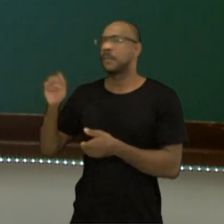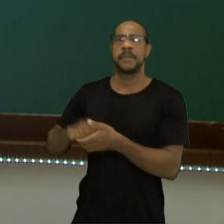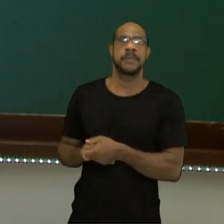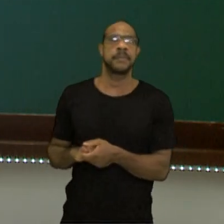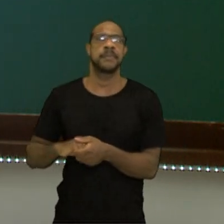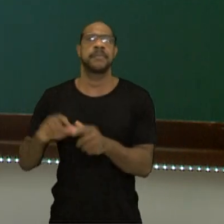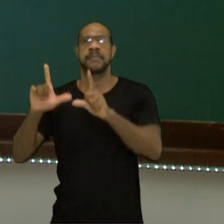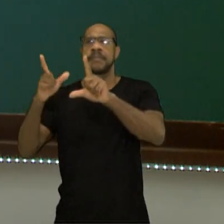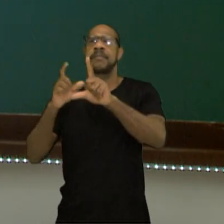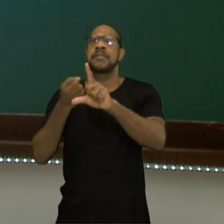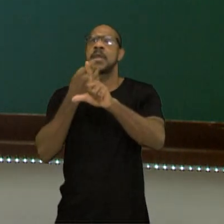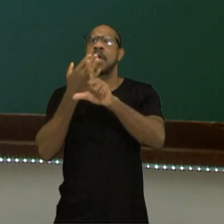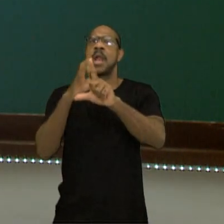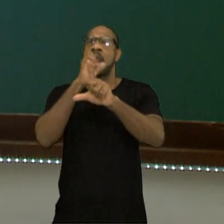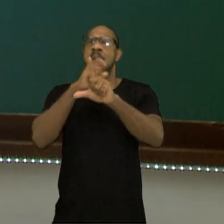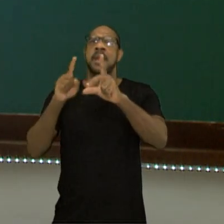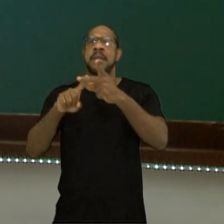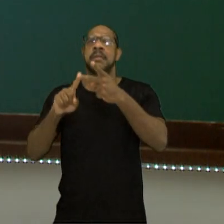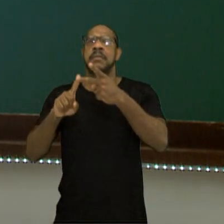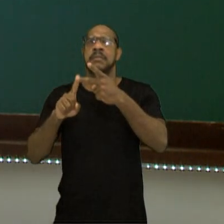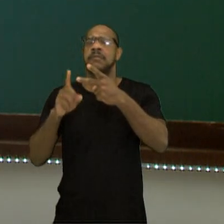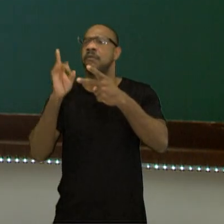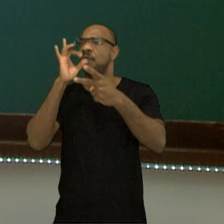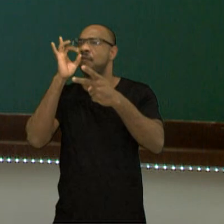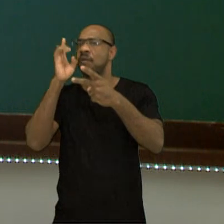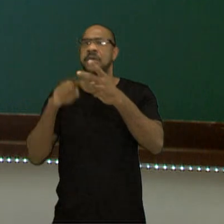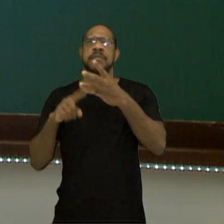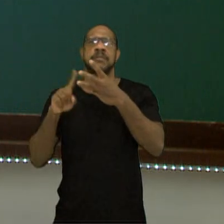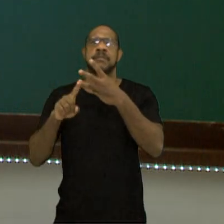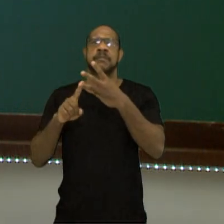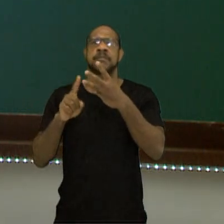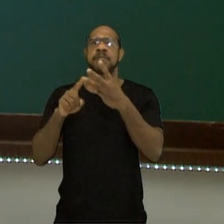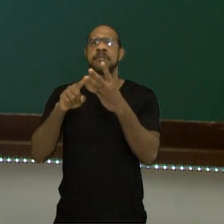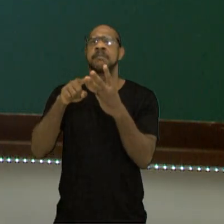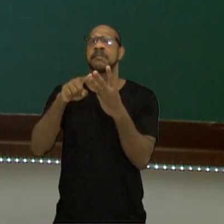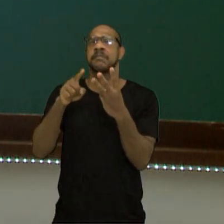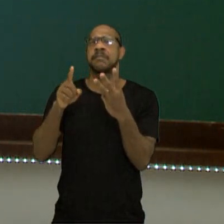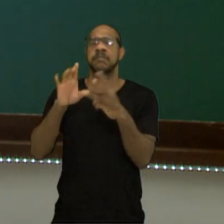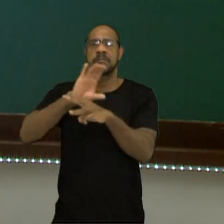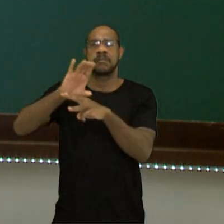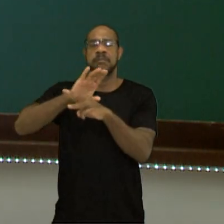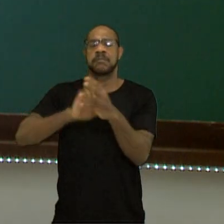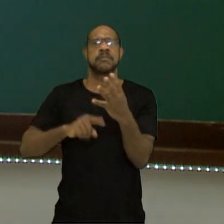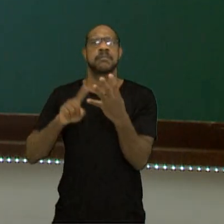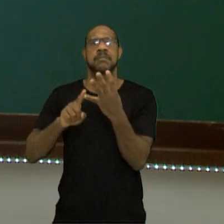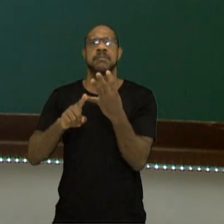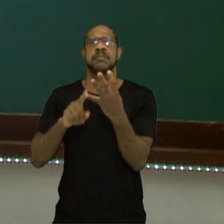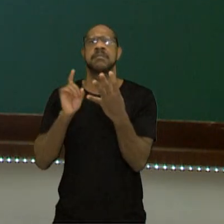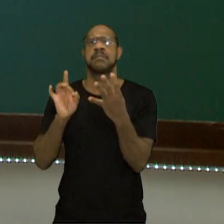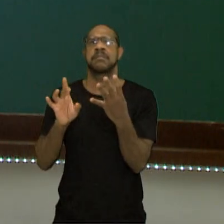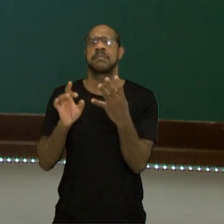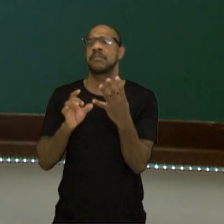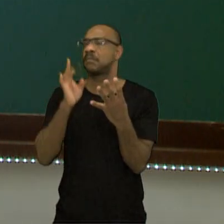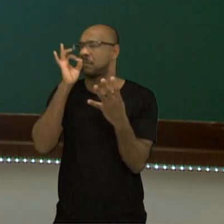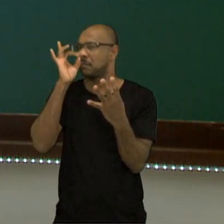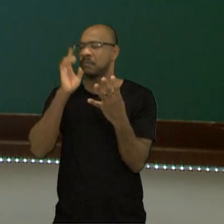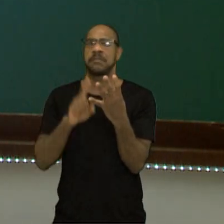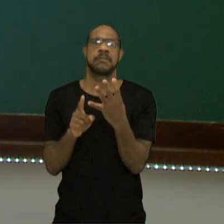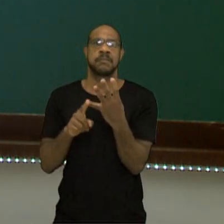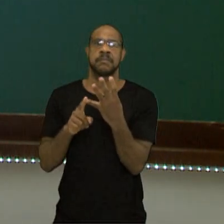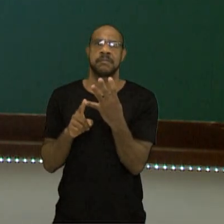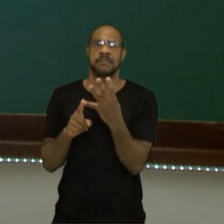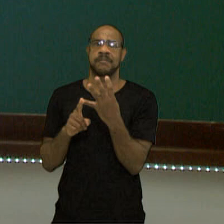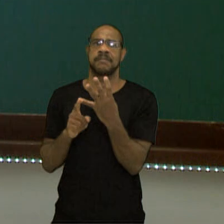laranja. No segundo, só verde escuro. No terceiro, só cinza. E no quarto, só um verdinho mais claro.